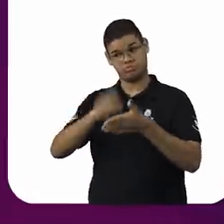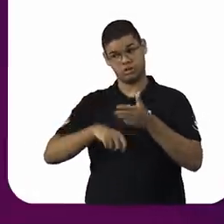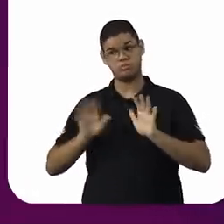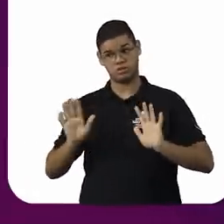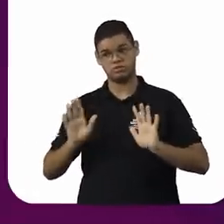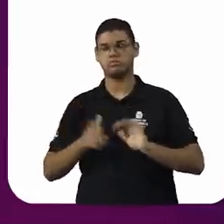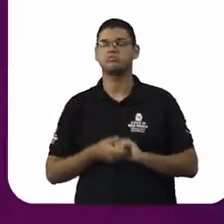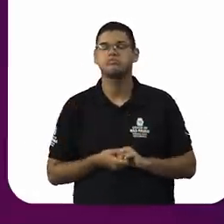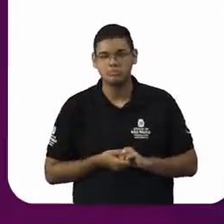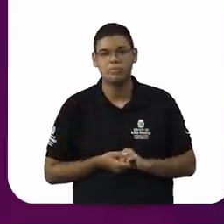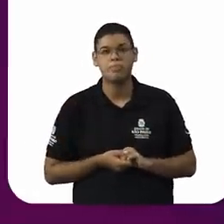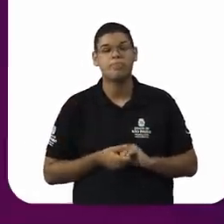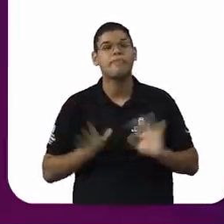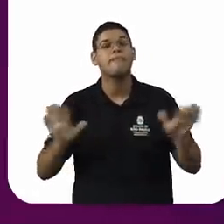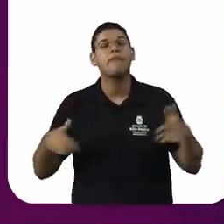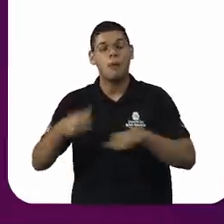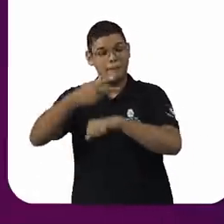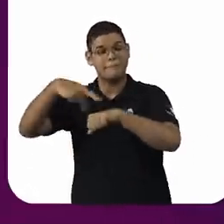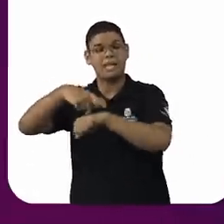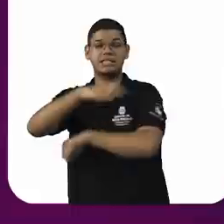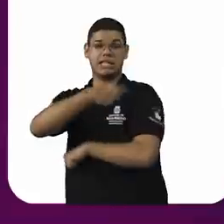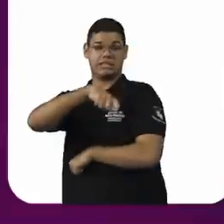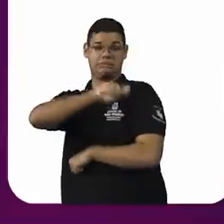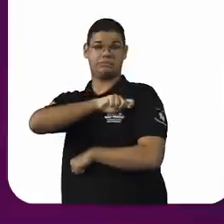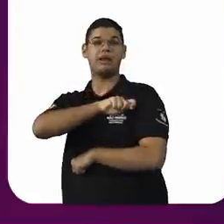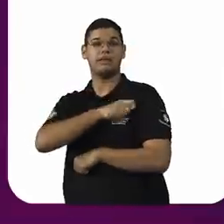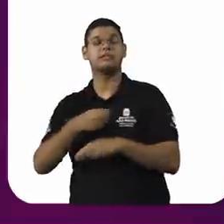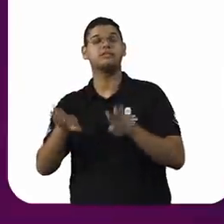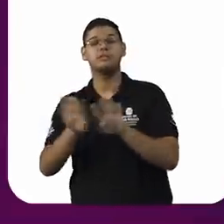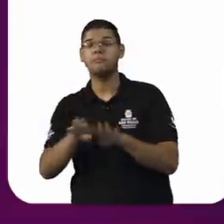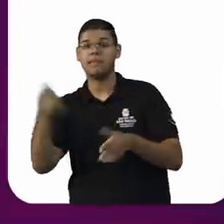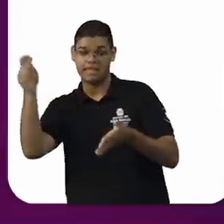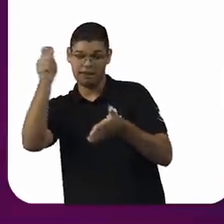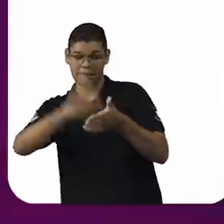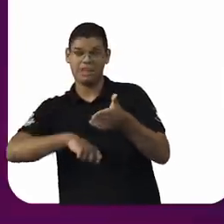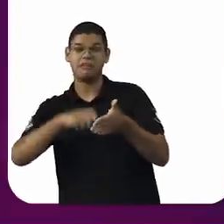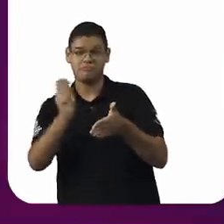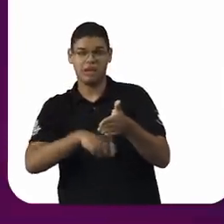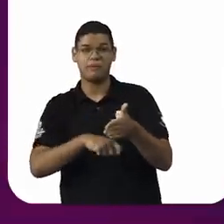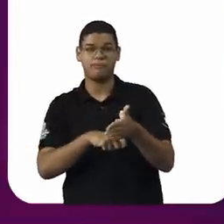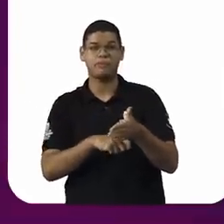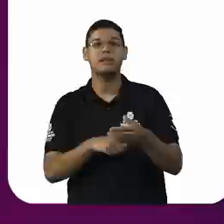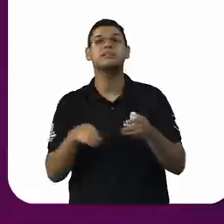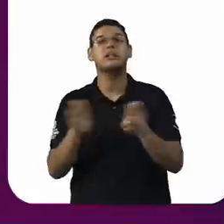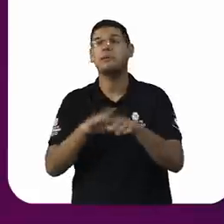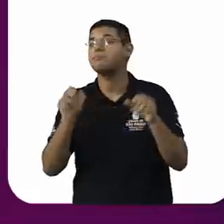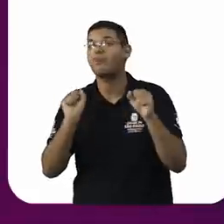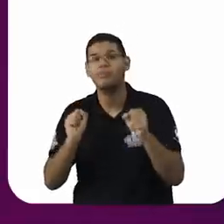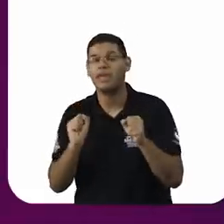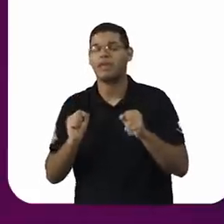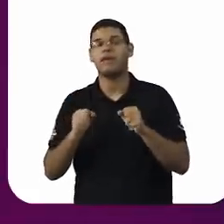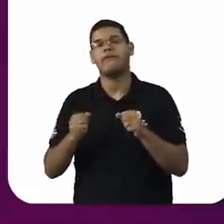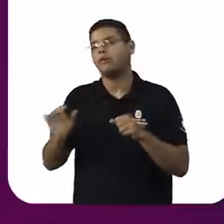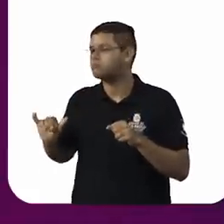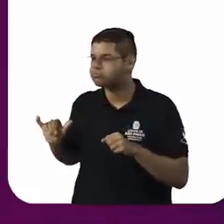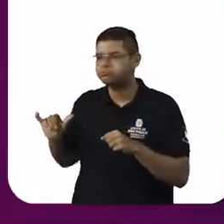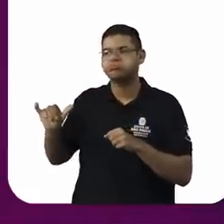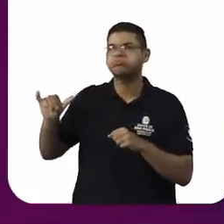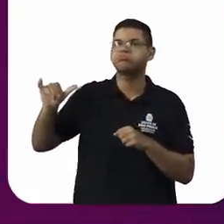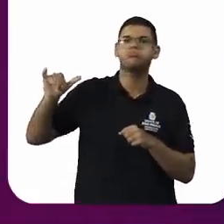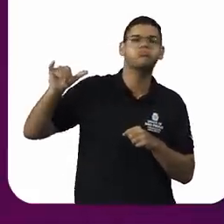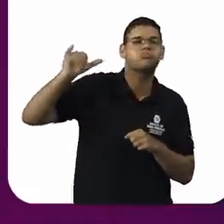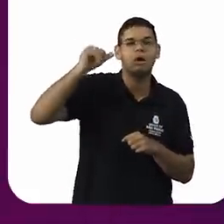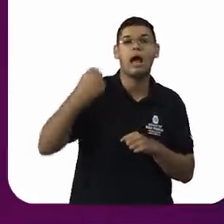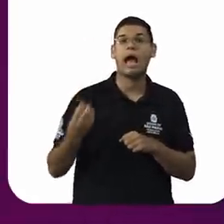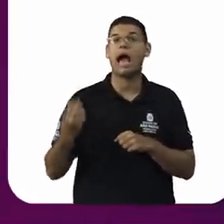autorização para trabalhar quanto para adquirir bens, como para poder viajar para longe do lar, as mulheres casadas espanholas, elas tiveram esse